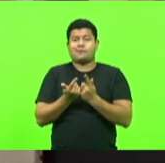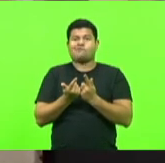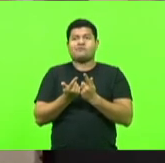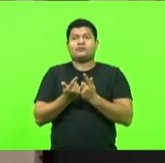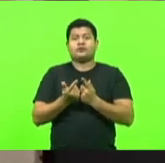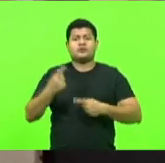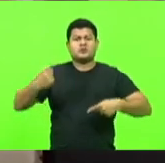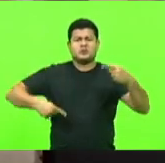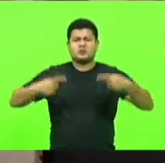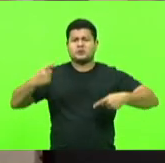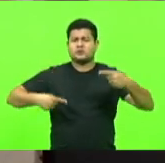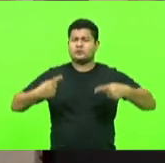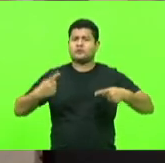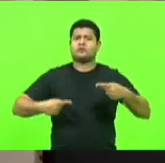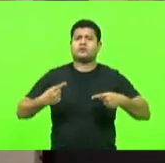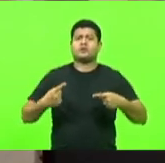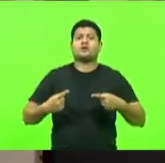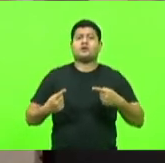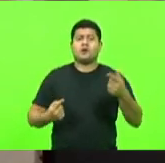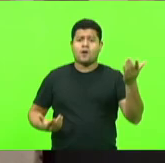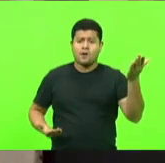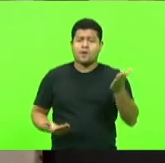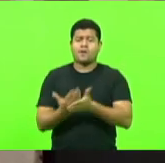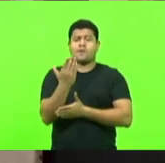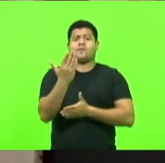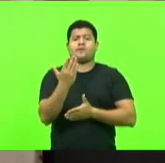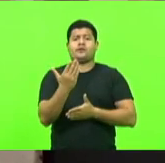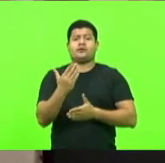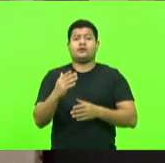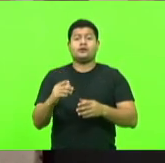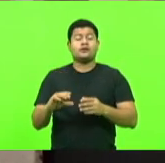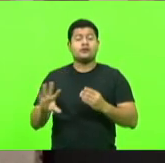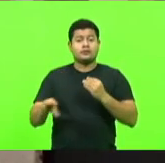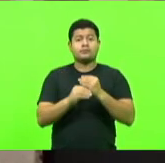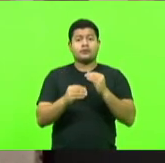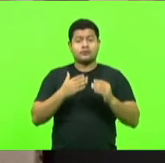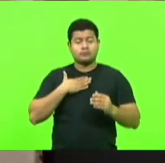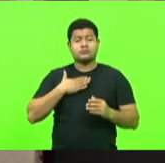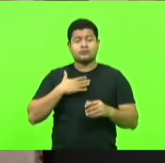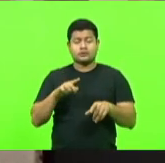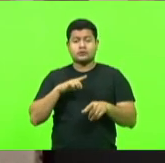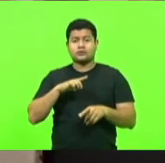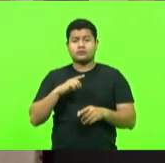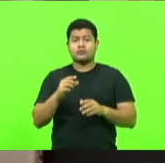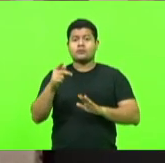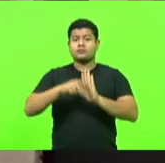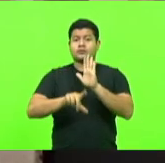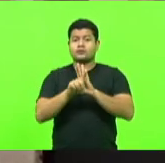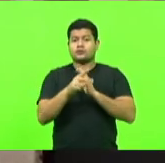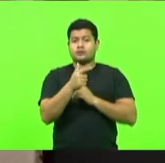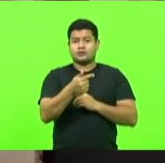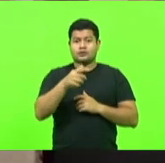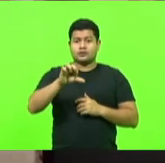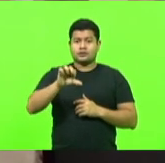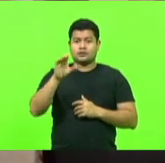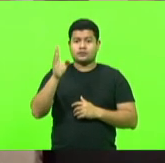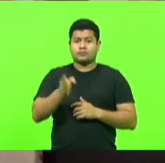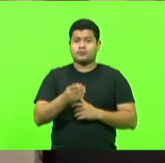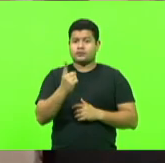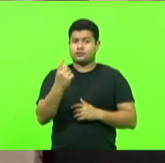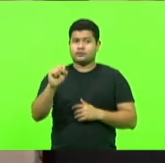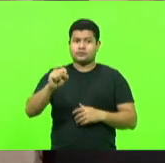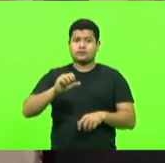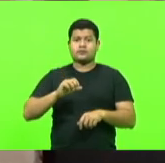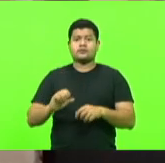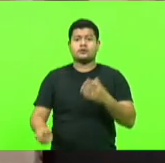discutiu, debateu e aprovou, inclusive com uma emenda minha, o projeto de lei 79 de 2018 que institui o